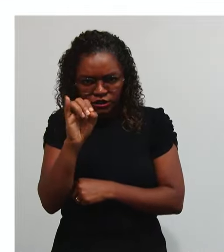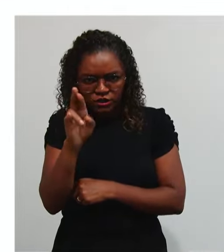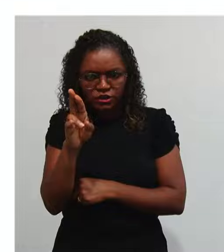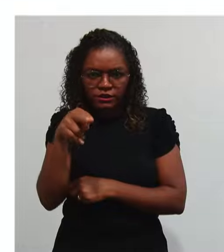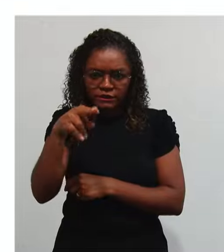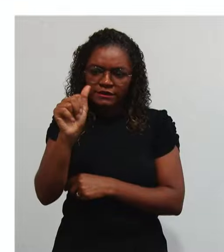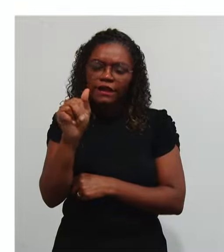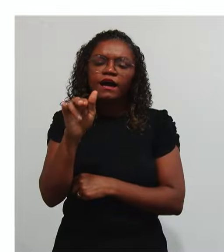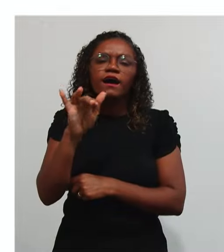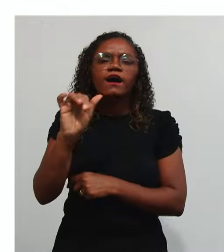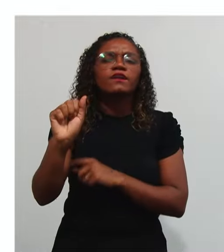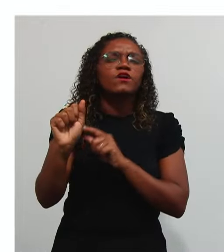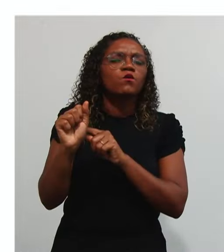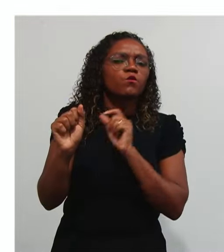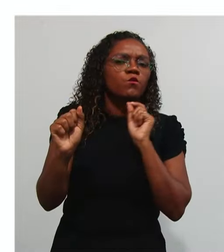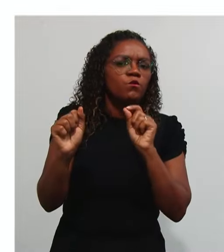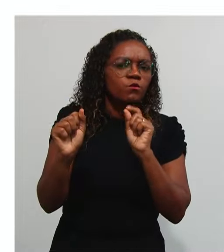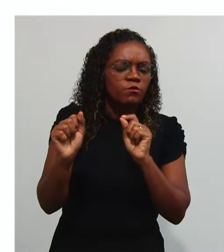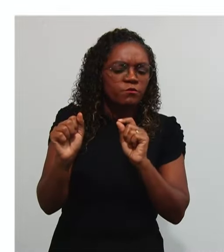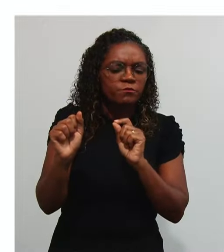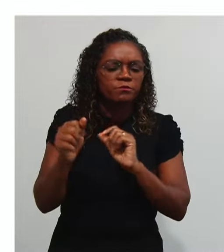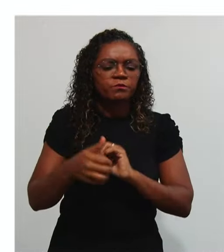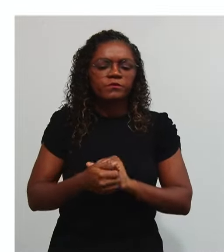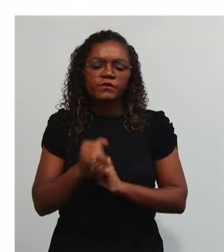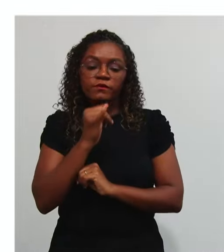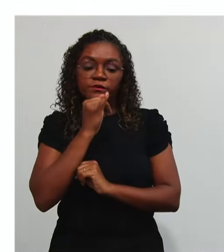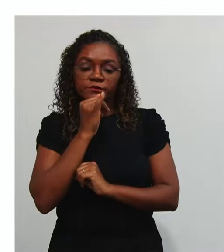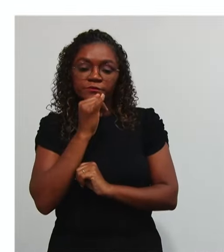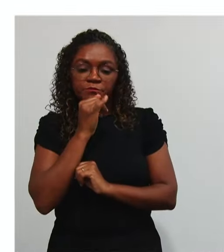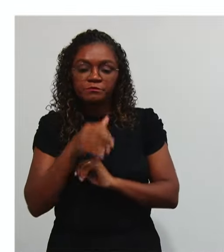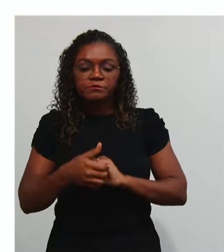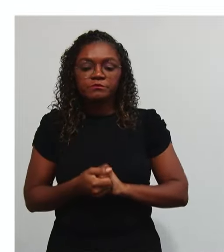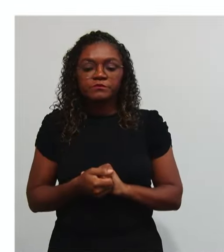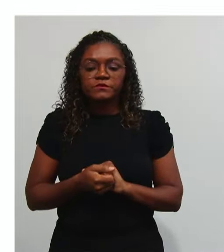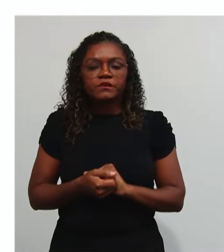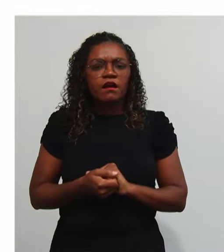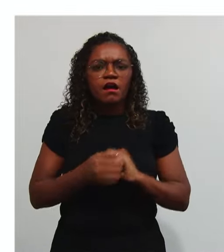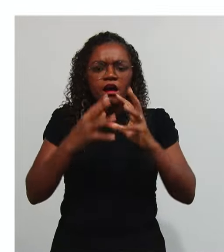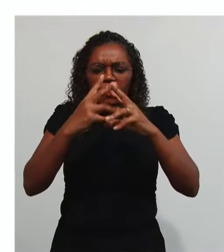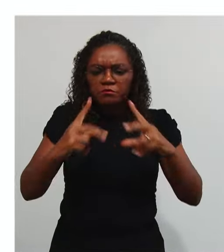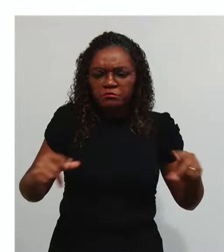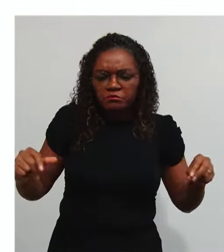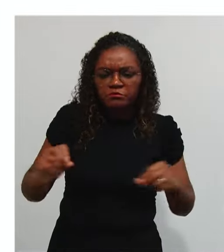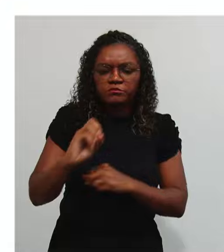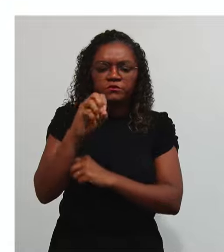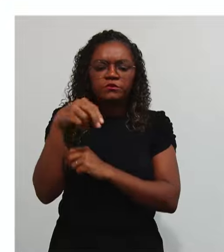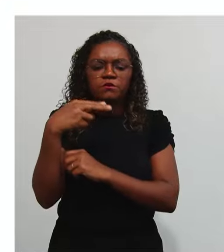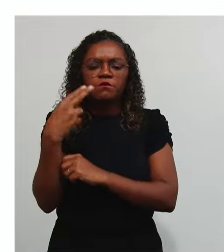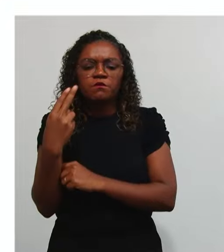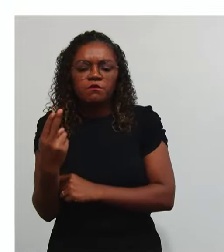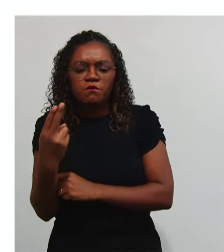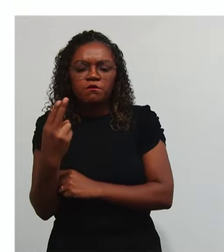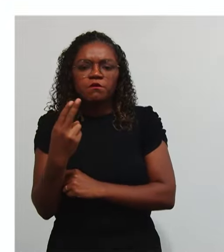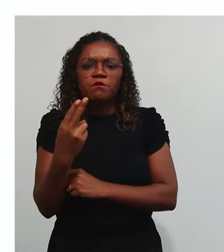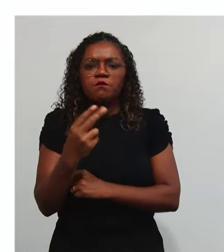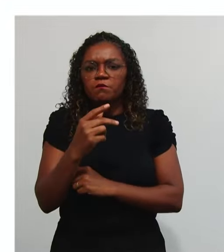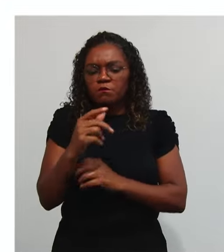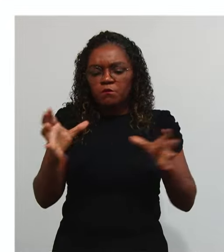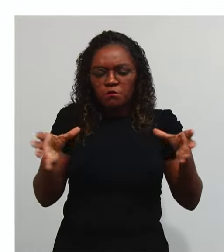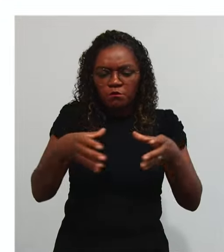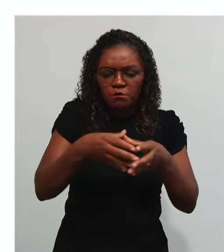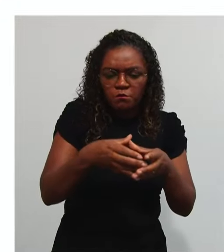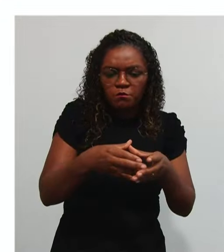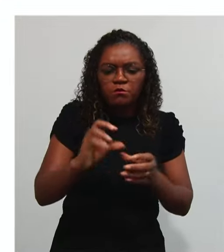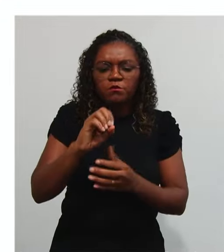incorporação Da transformação Da liquidação De uma unidade gestora De um ministério Ou de um órgão Aqui